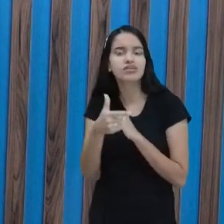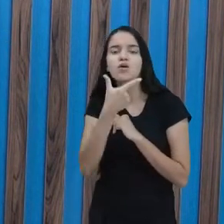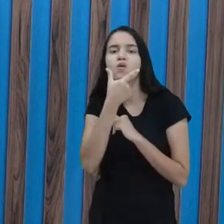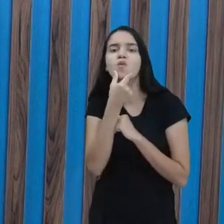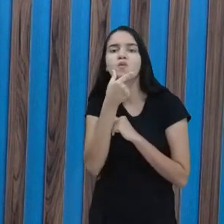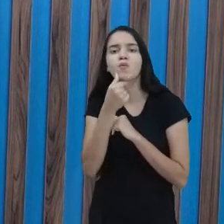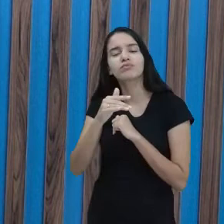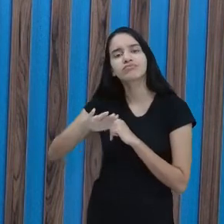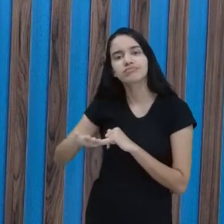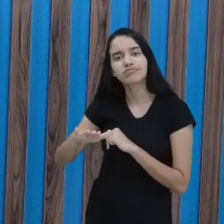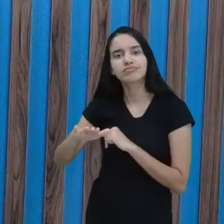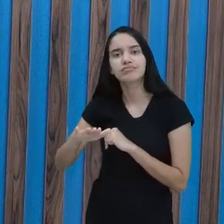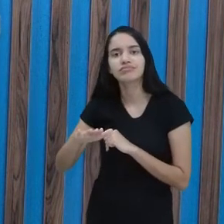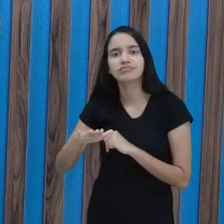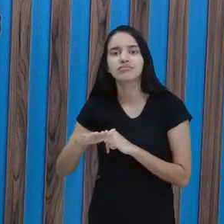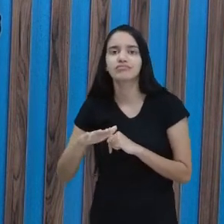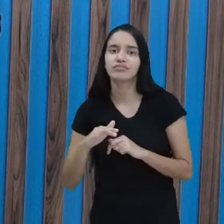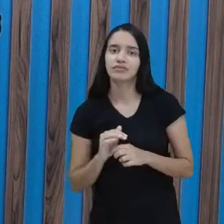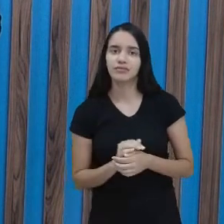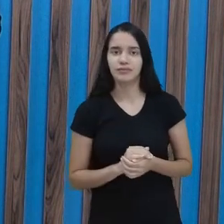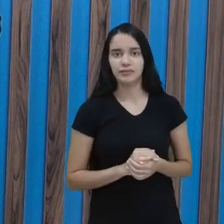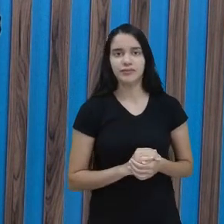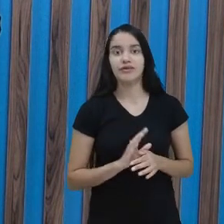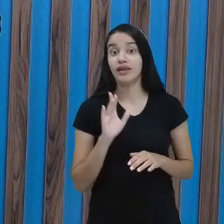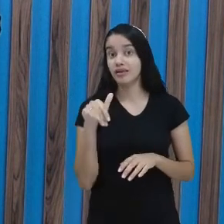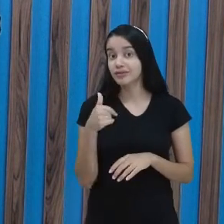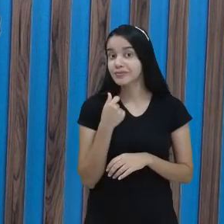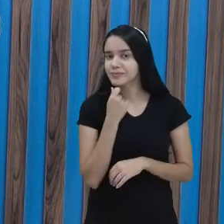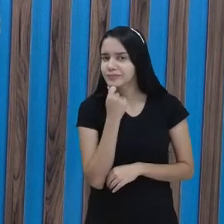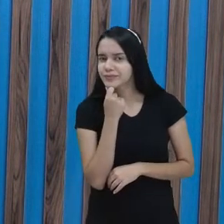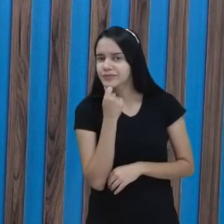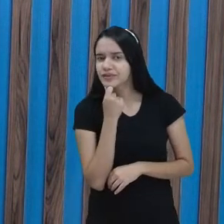a um menino? Hein?